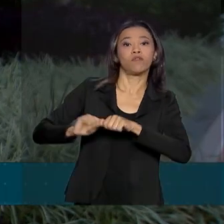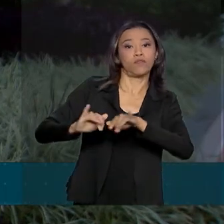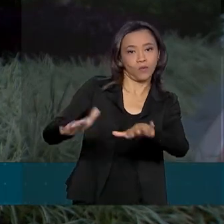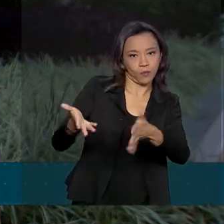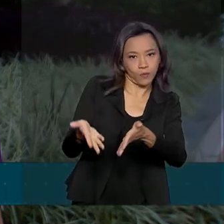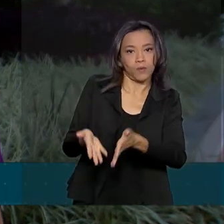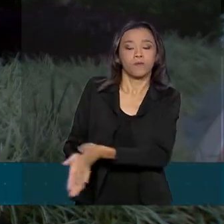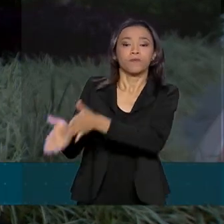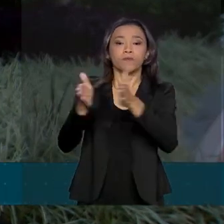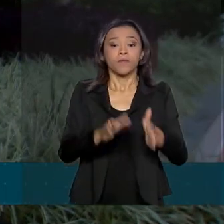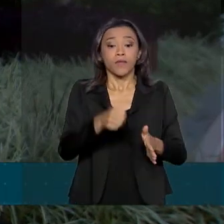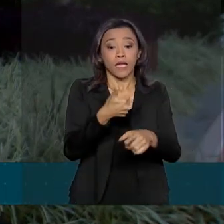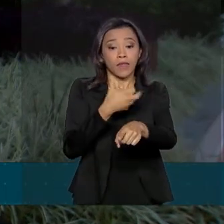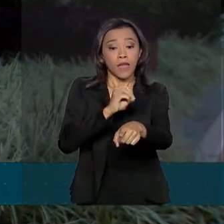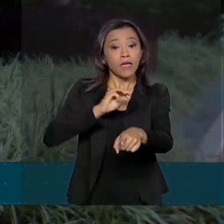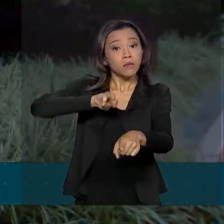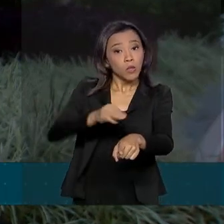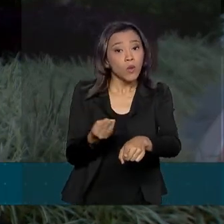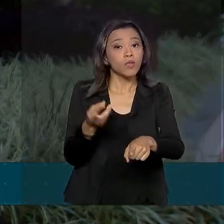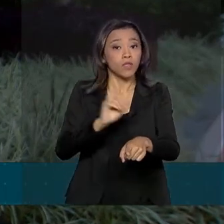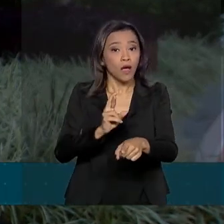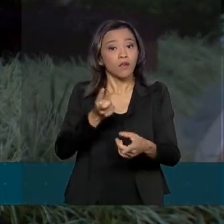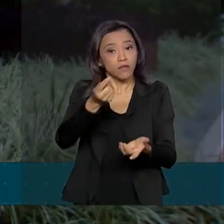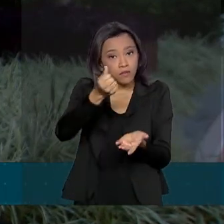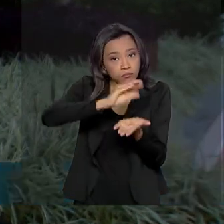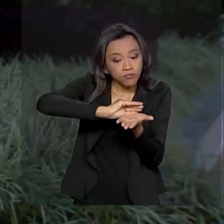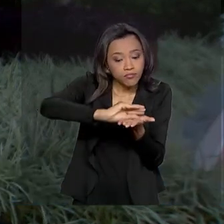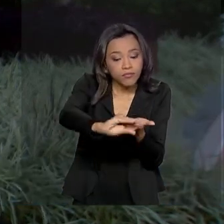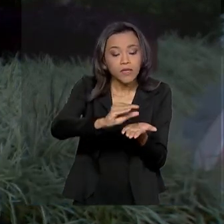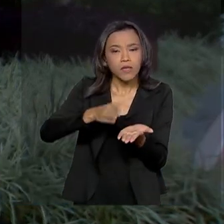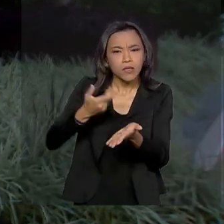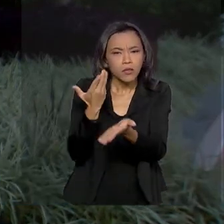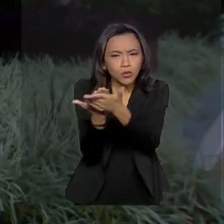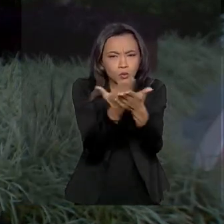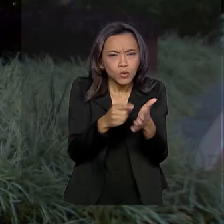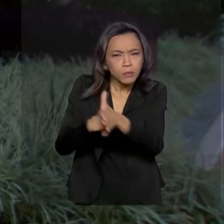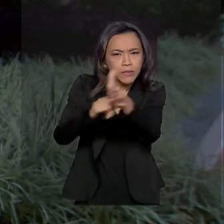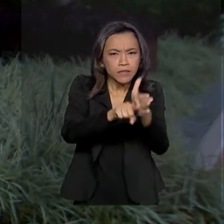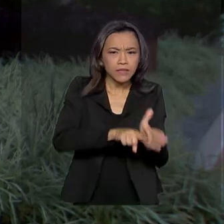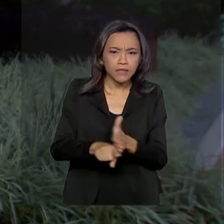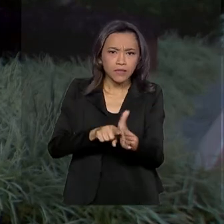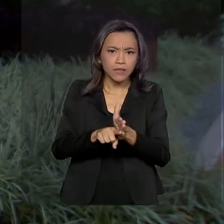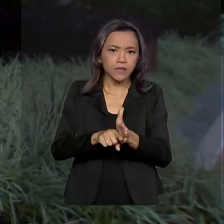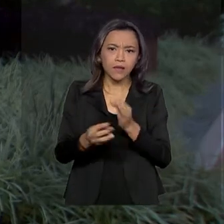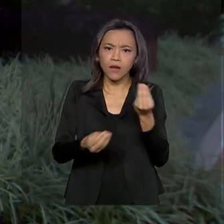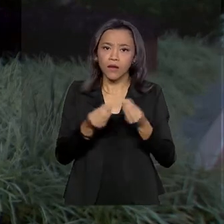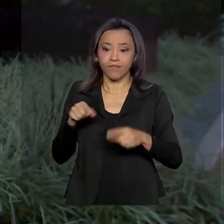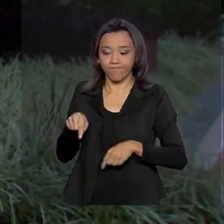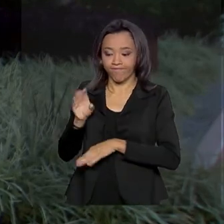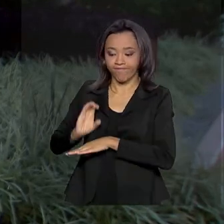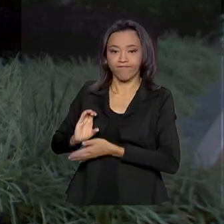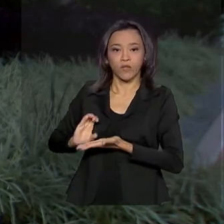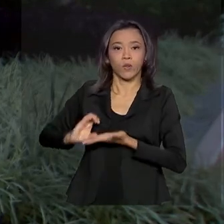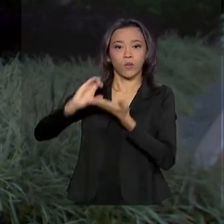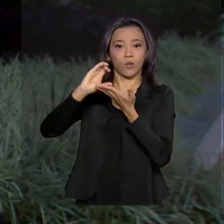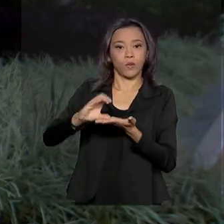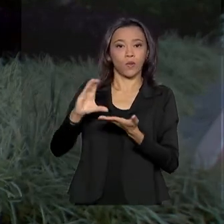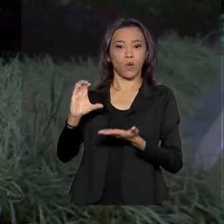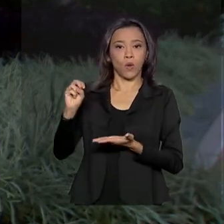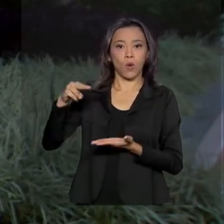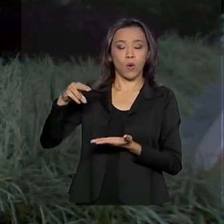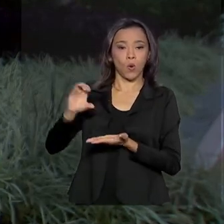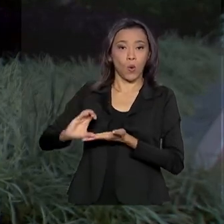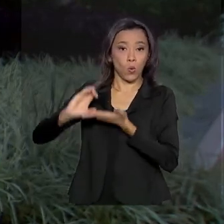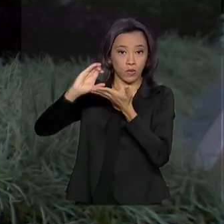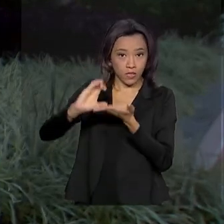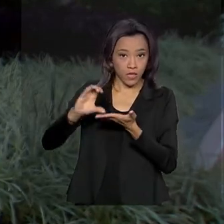serão investidos para desenvolver estudos sobre o novo coronavírus por meio do Conselho Nacional de Desenvolvimento Científico e